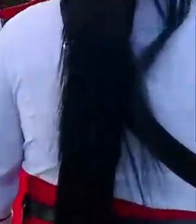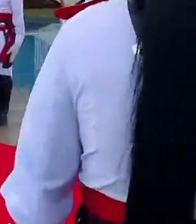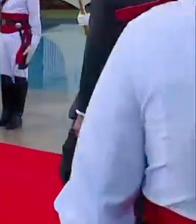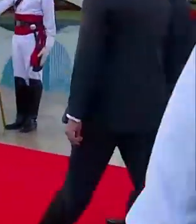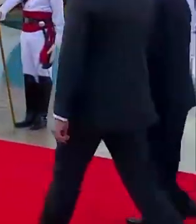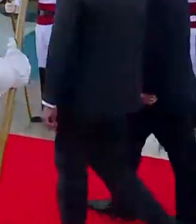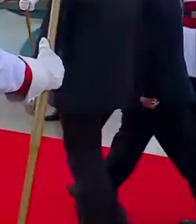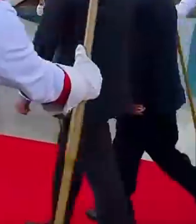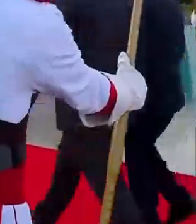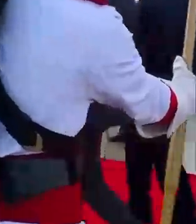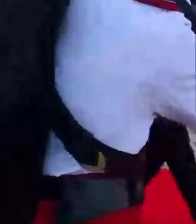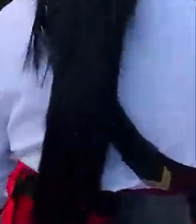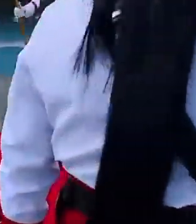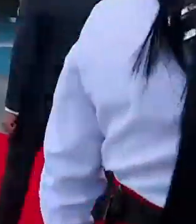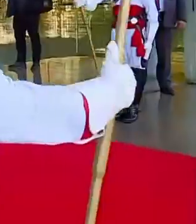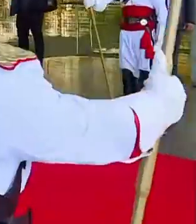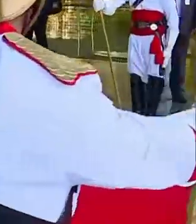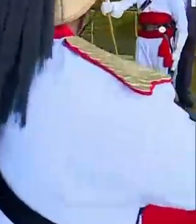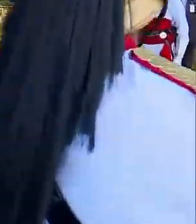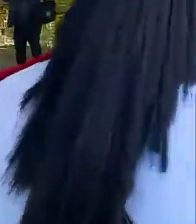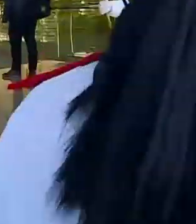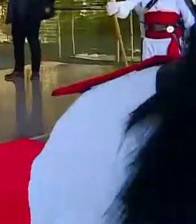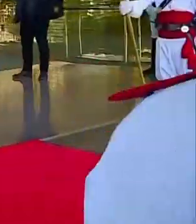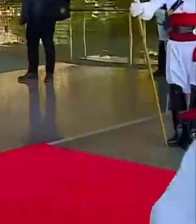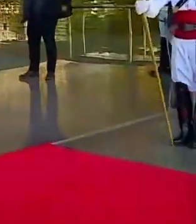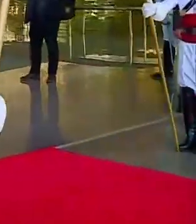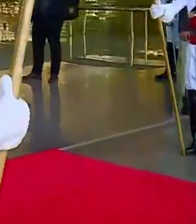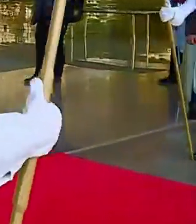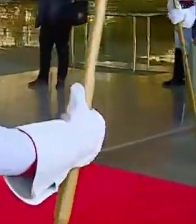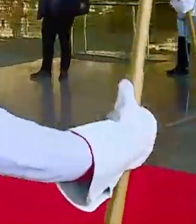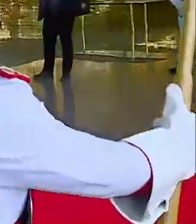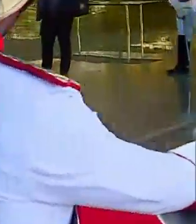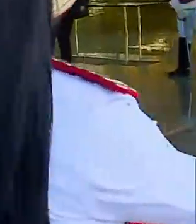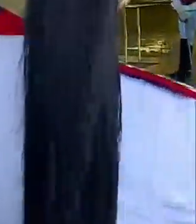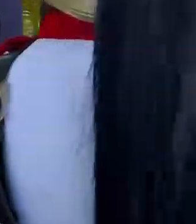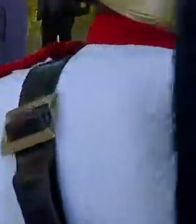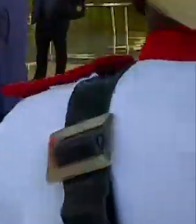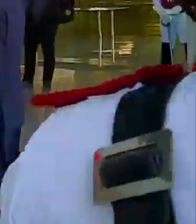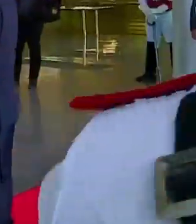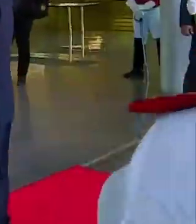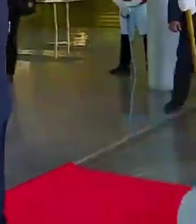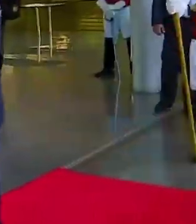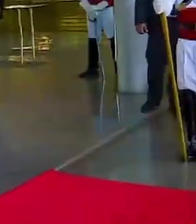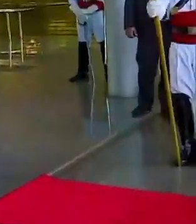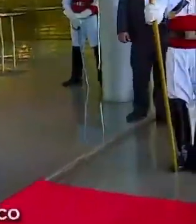A gente se vê amanhã.